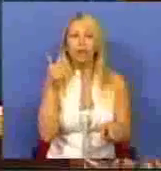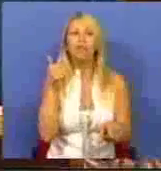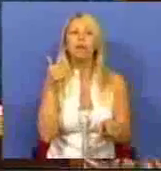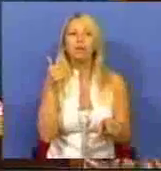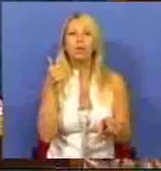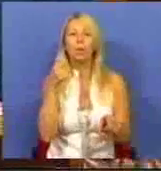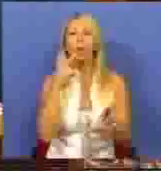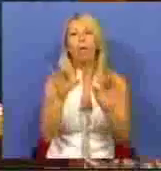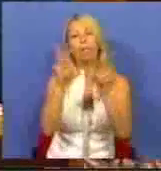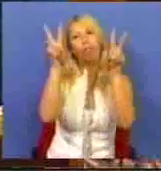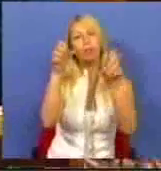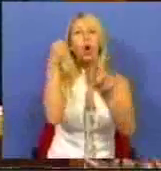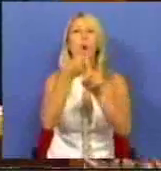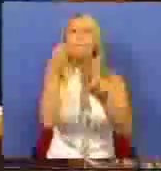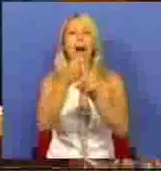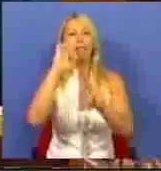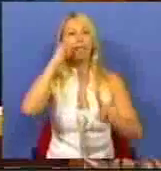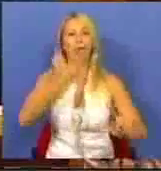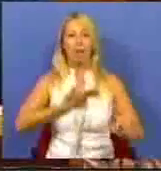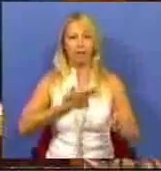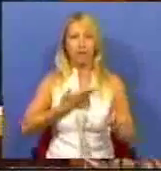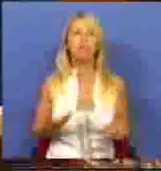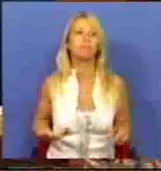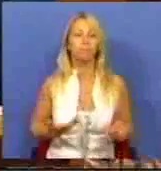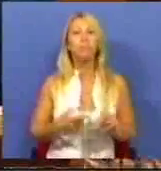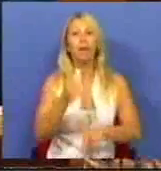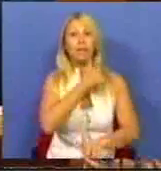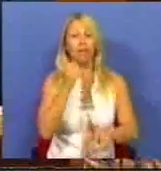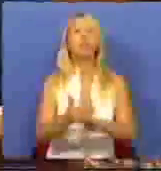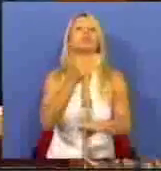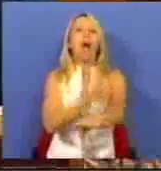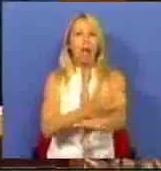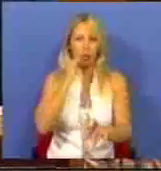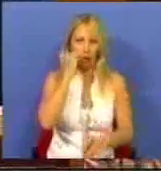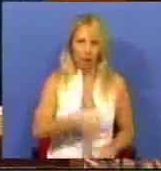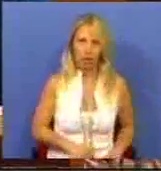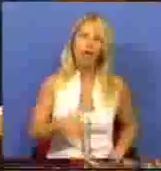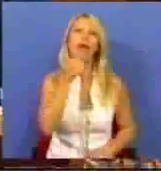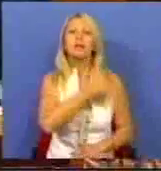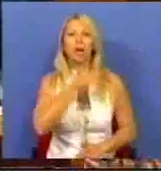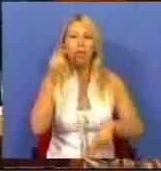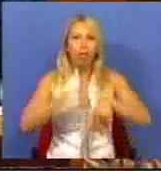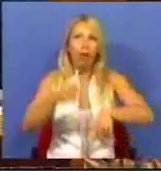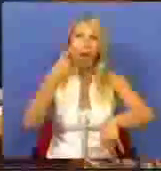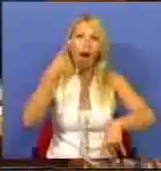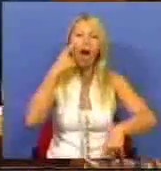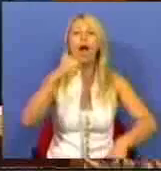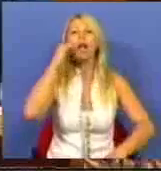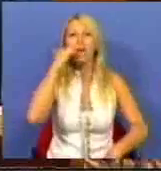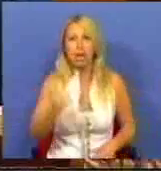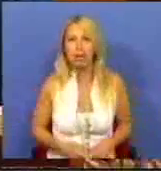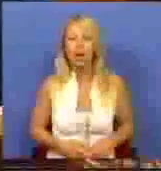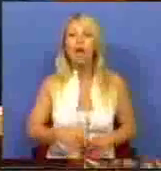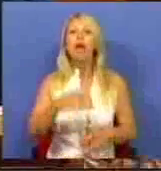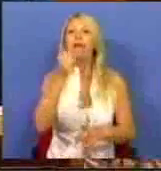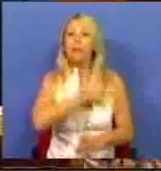chamado combate ao déficit. Sacrifícios antes da crise, sacrifícios durante a crise, sacrifícios